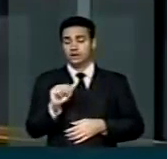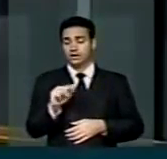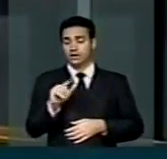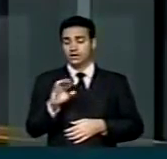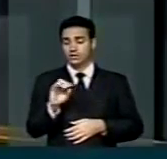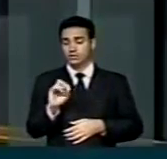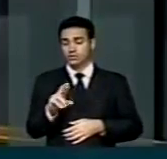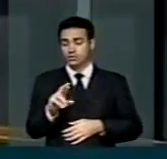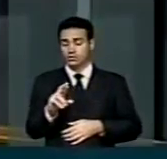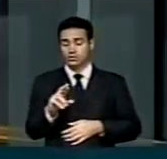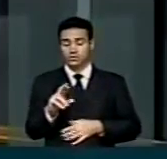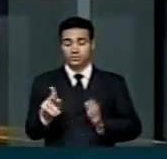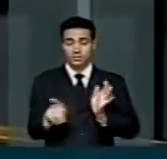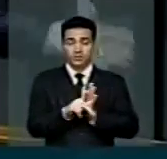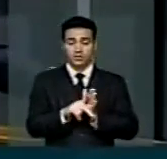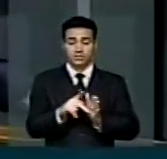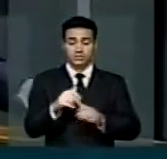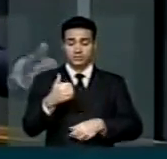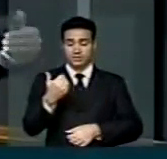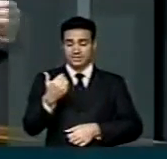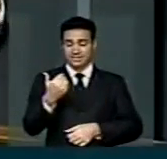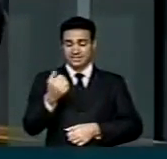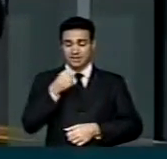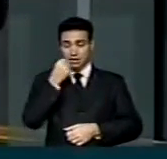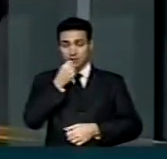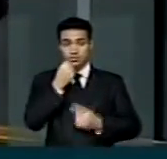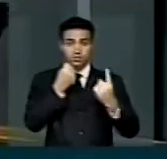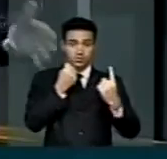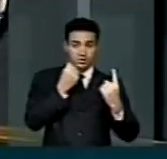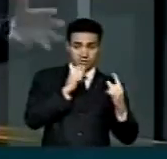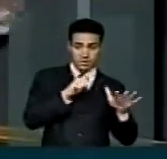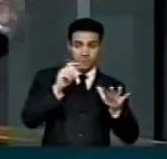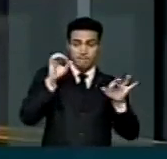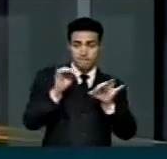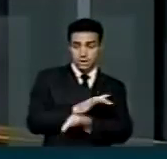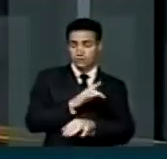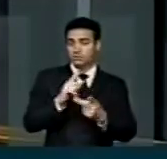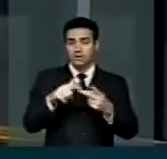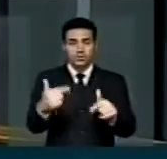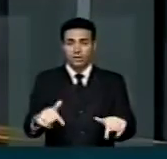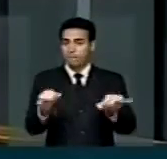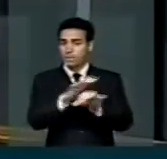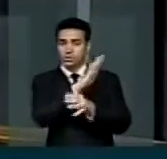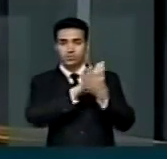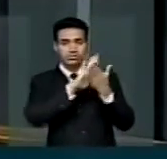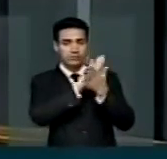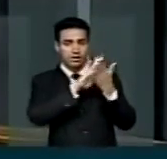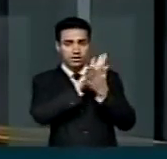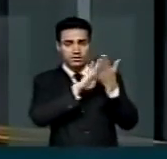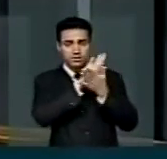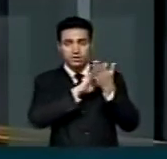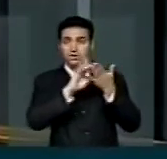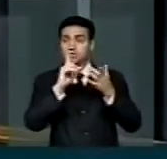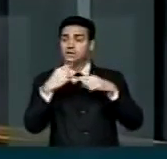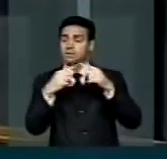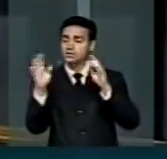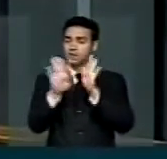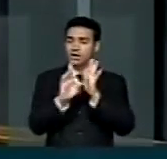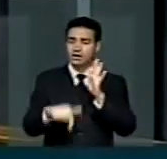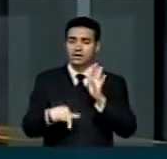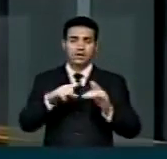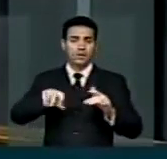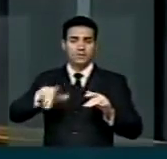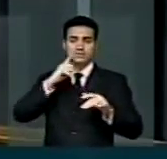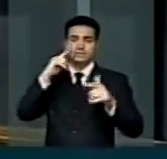que vem do Senado, que numa semana está pronto, que não está pronto coisa nenhuma. E quando chegar aqui na casa, numa